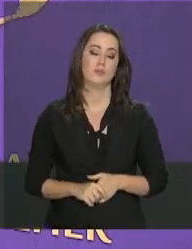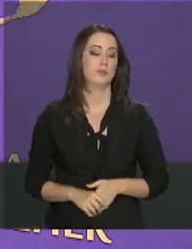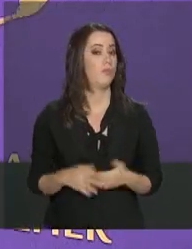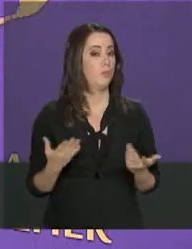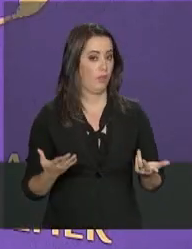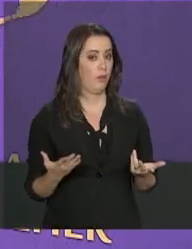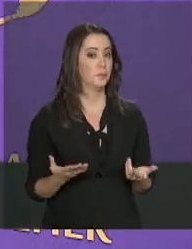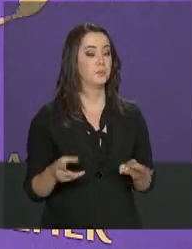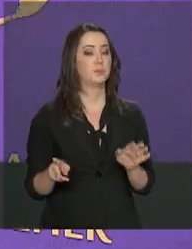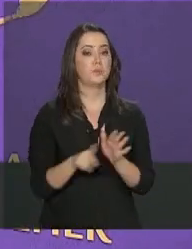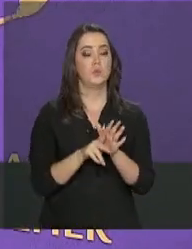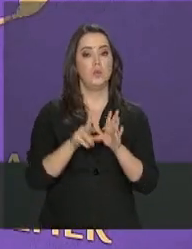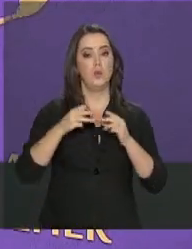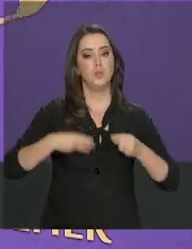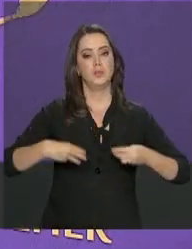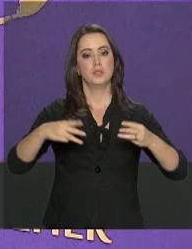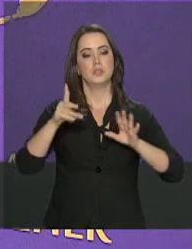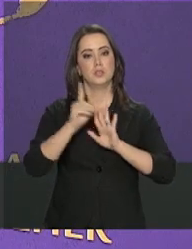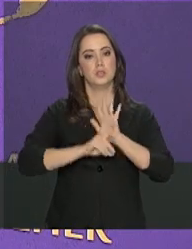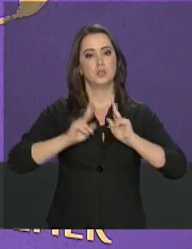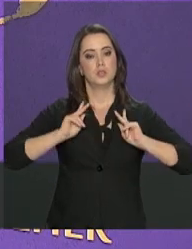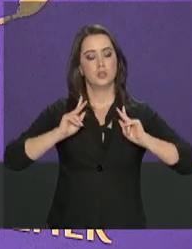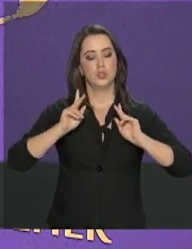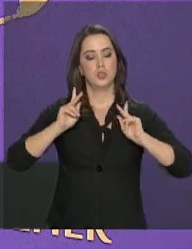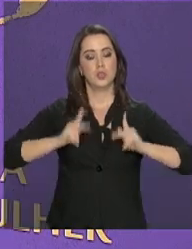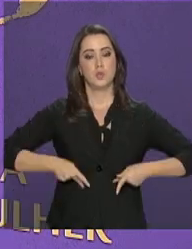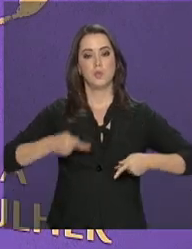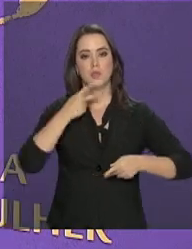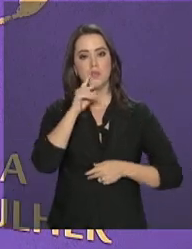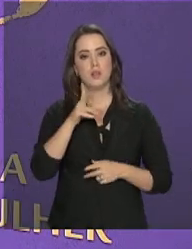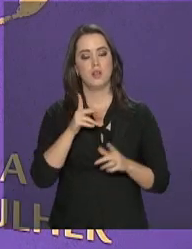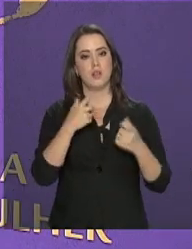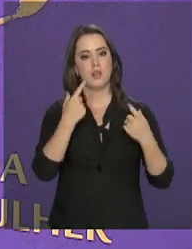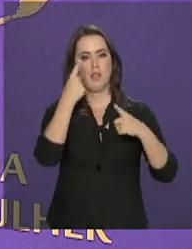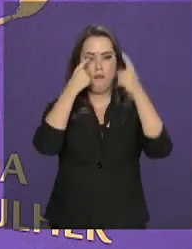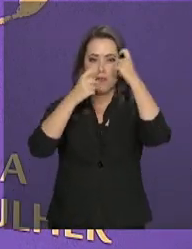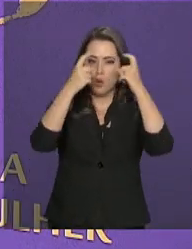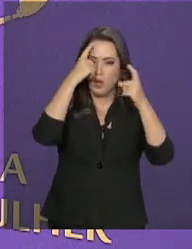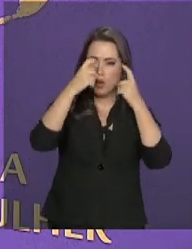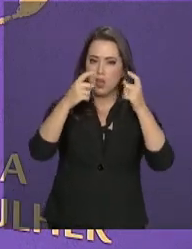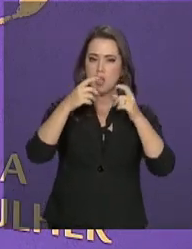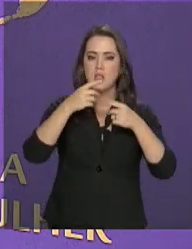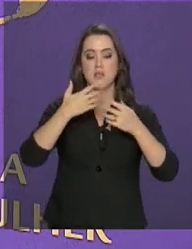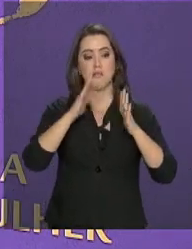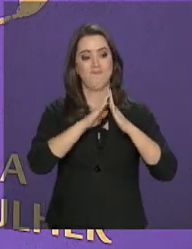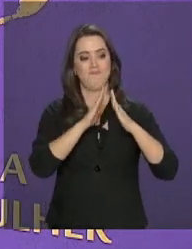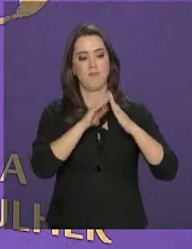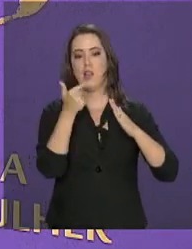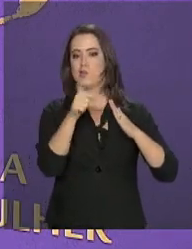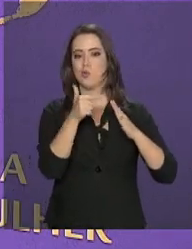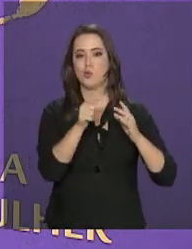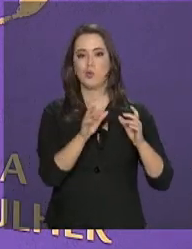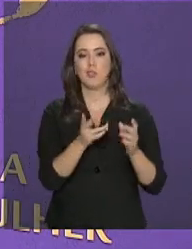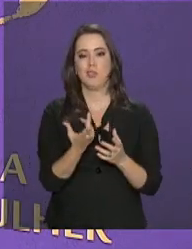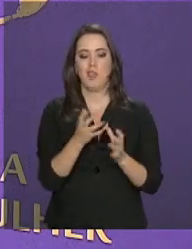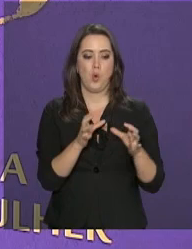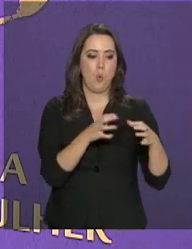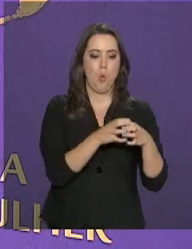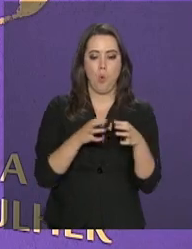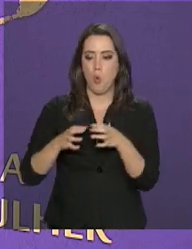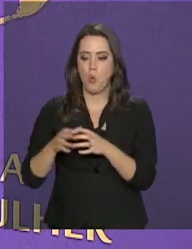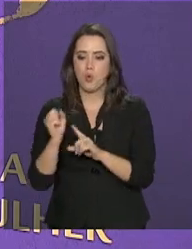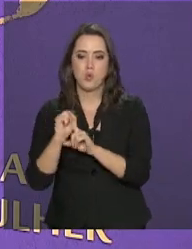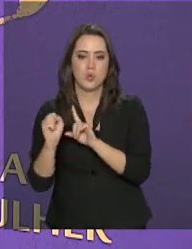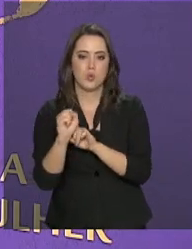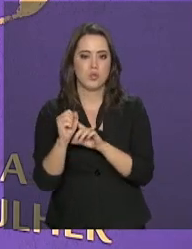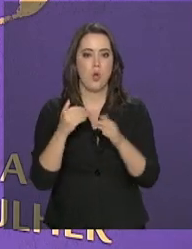defesa dos direitos humanos, a violência doméstica não tem classe social. E qualquer tipo de agressão deve ser denunciada.